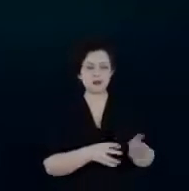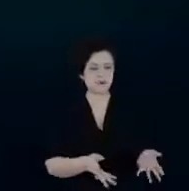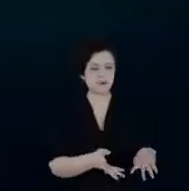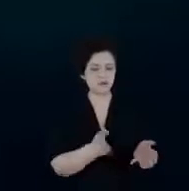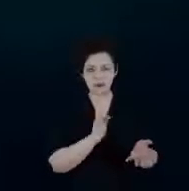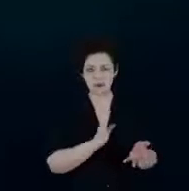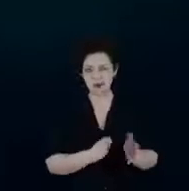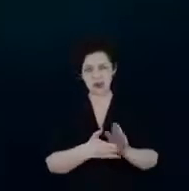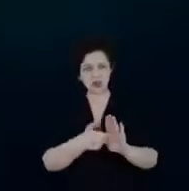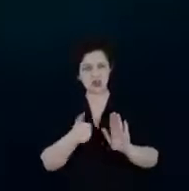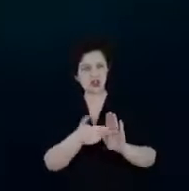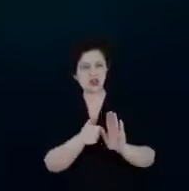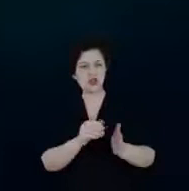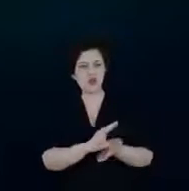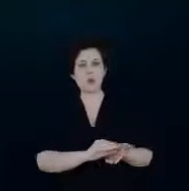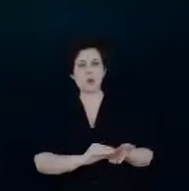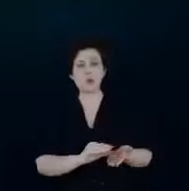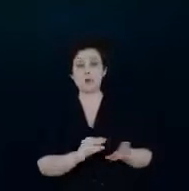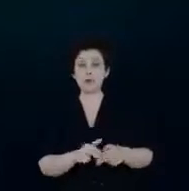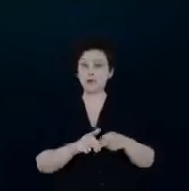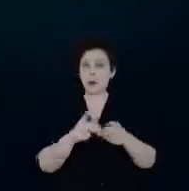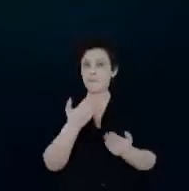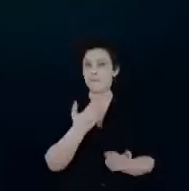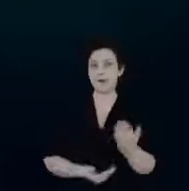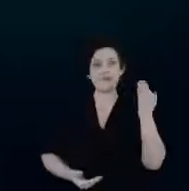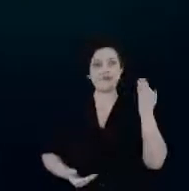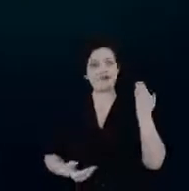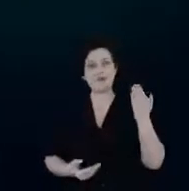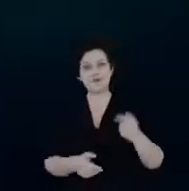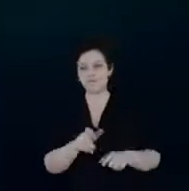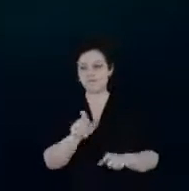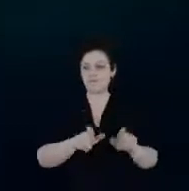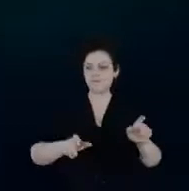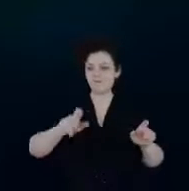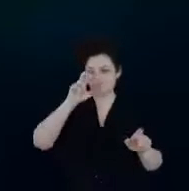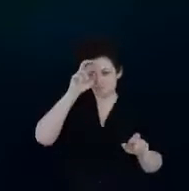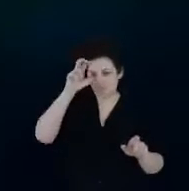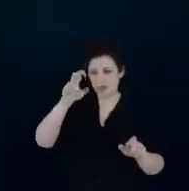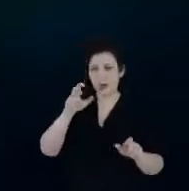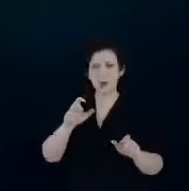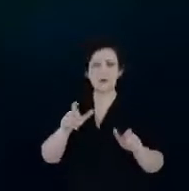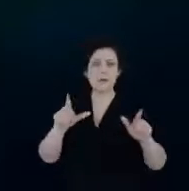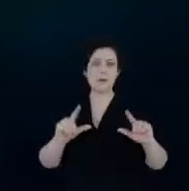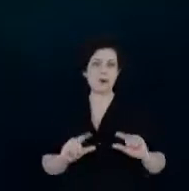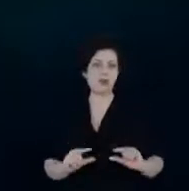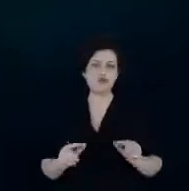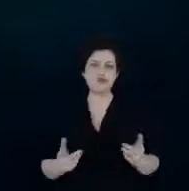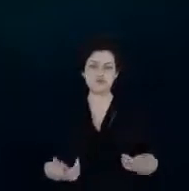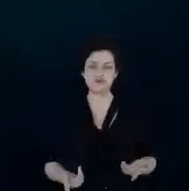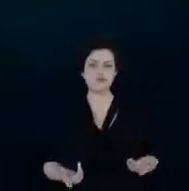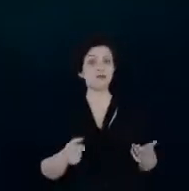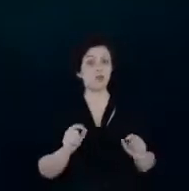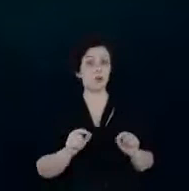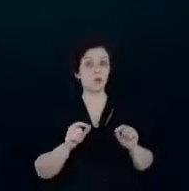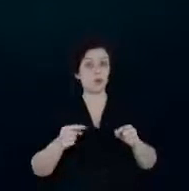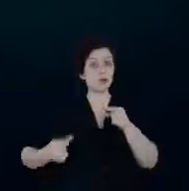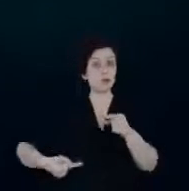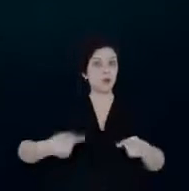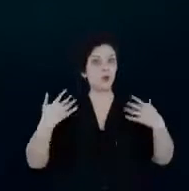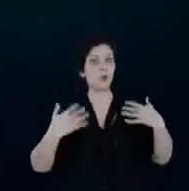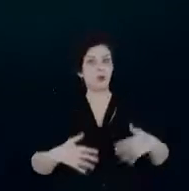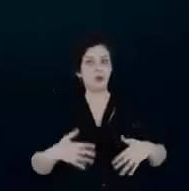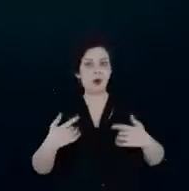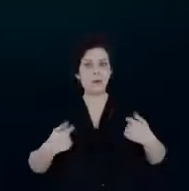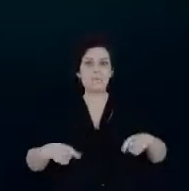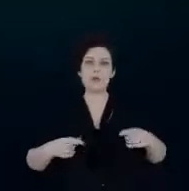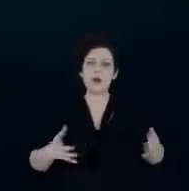retira esses recursos e perde o Brasil perde bastante nisso então uma grande discussão que a gente tem que